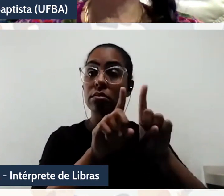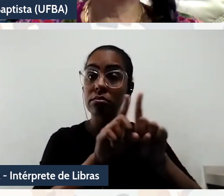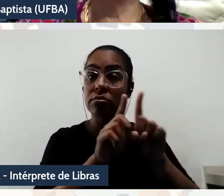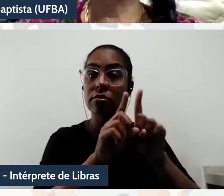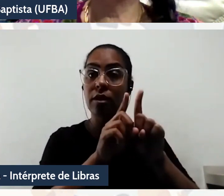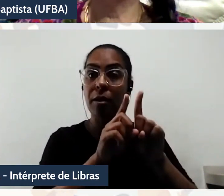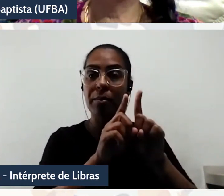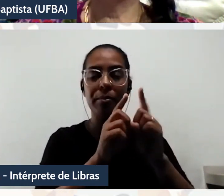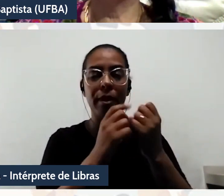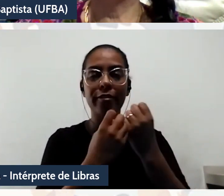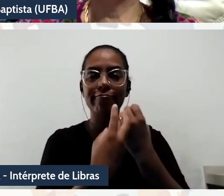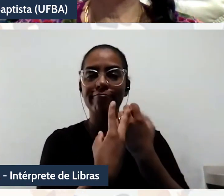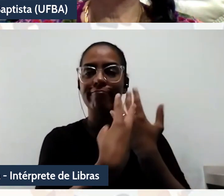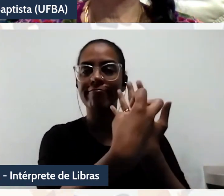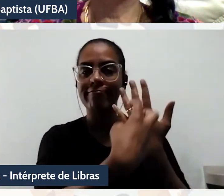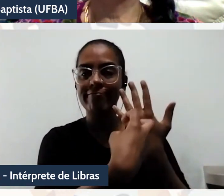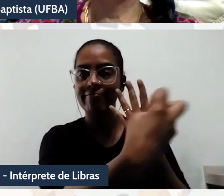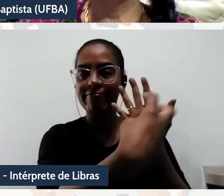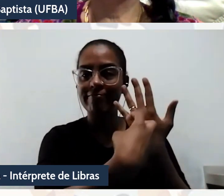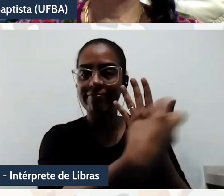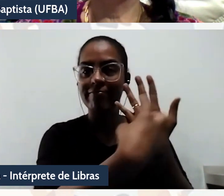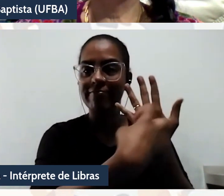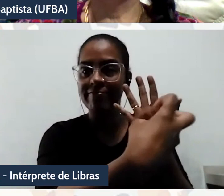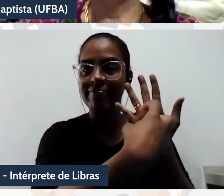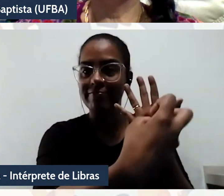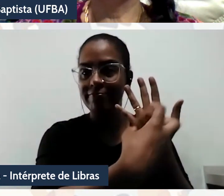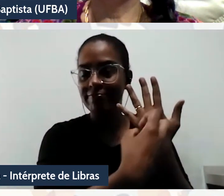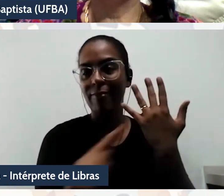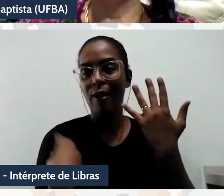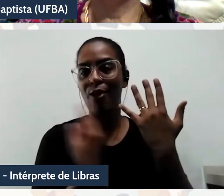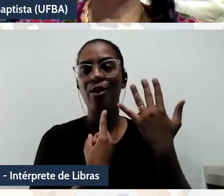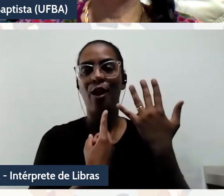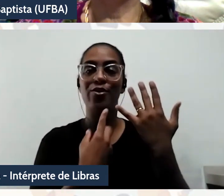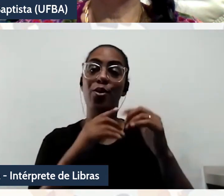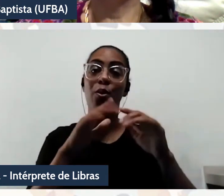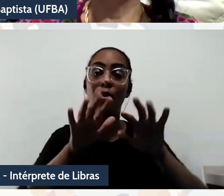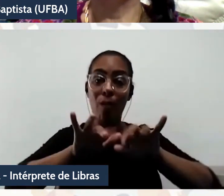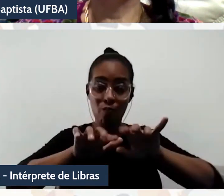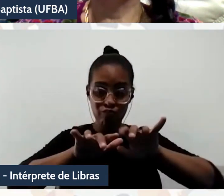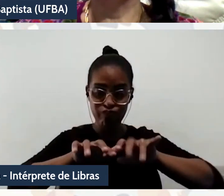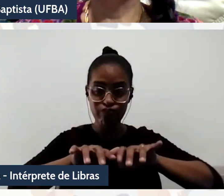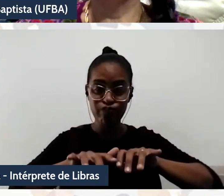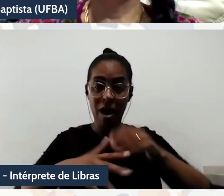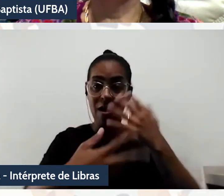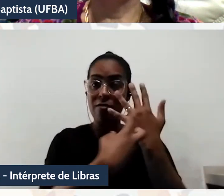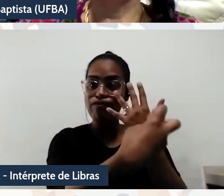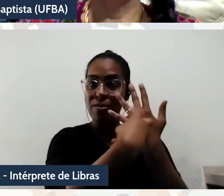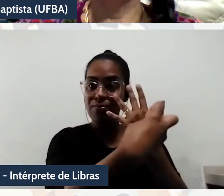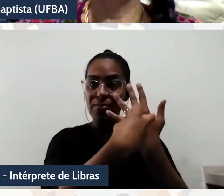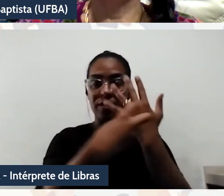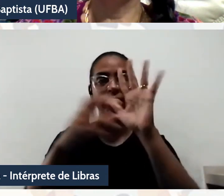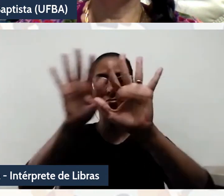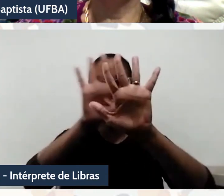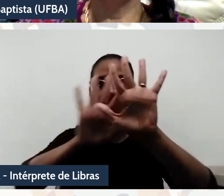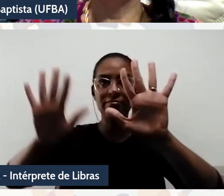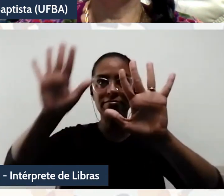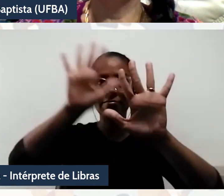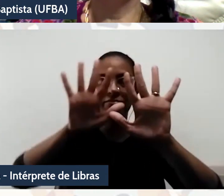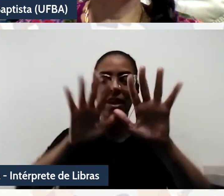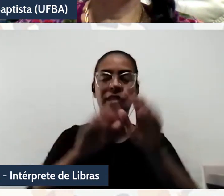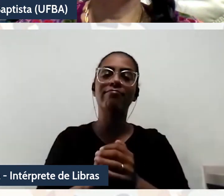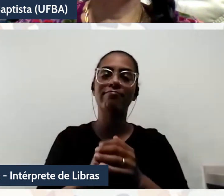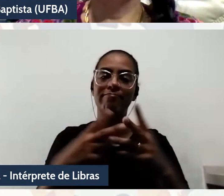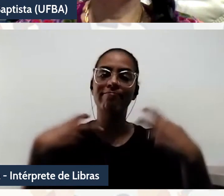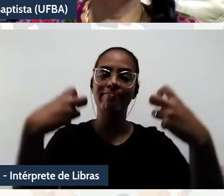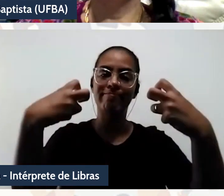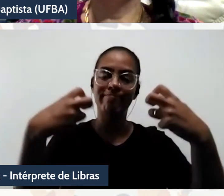interações ou dos feedbacks que têm com seus usuários. Então, neste caso, a gente percebe que o que é que está sendo